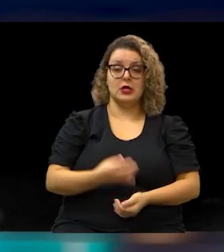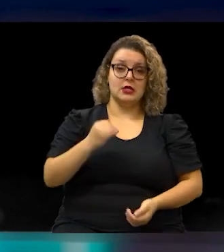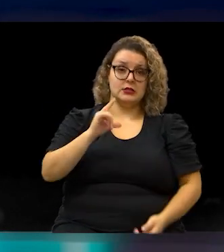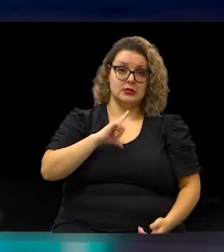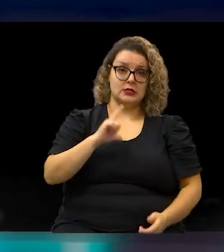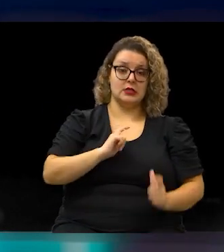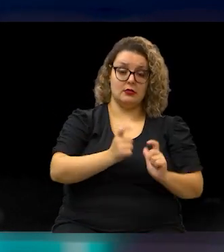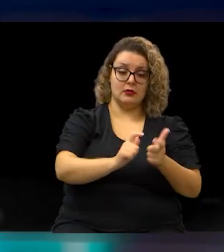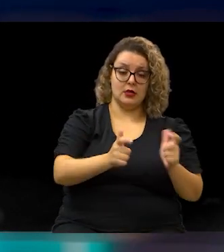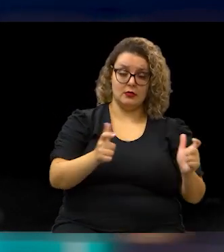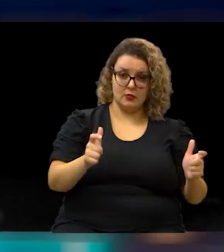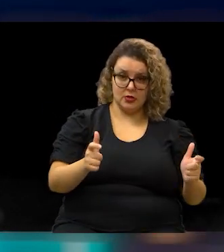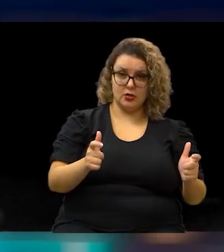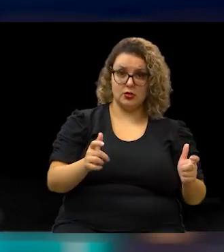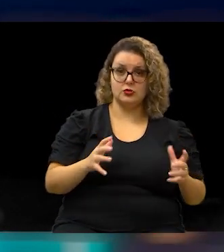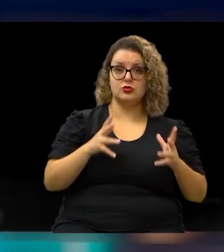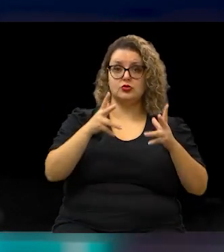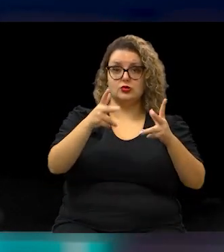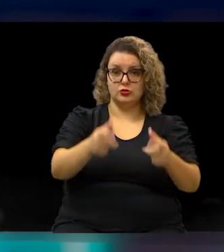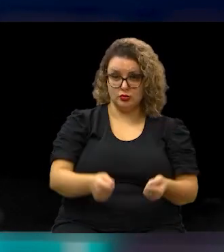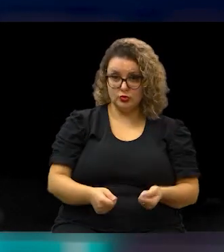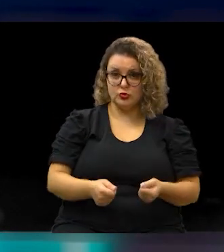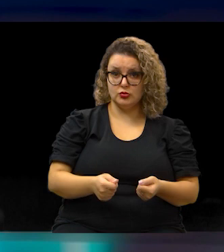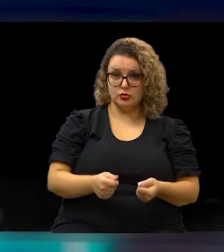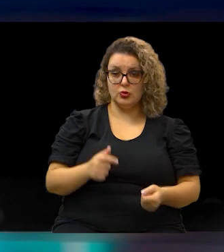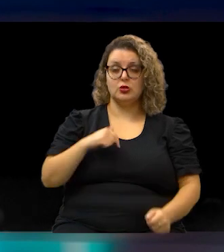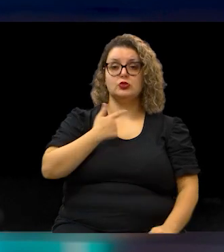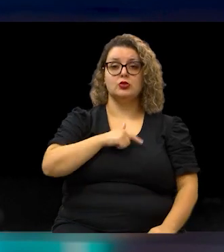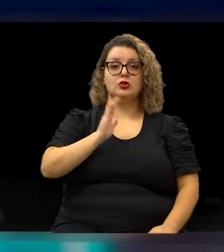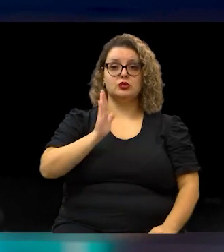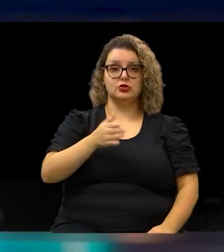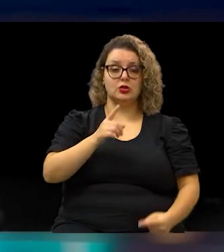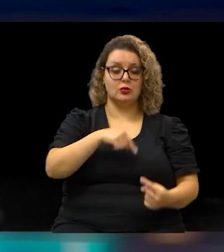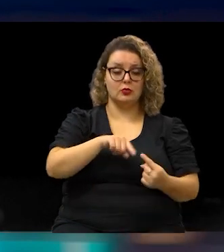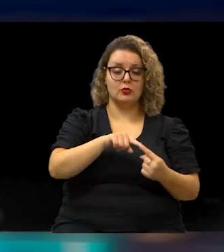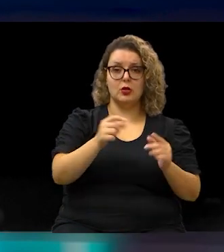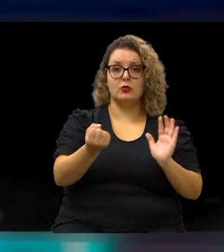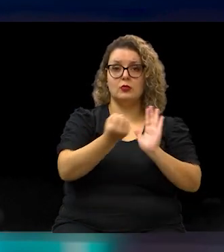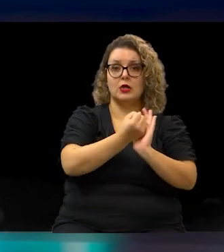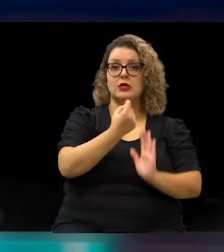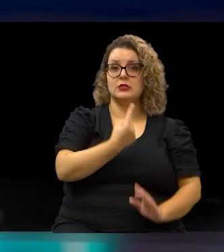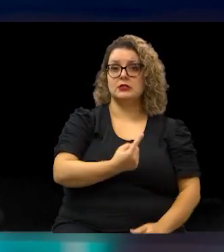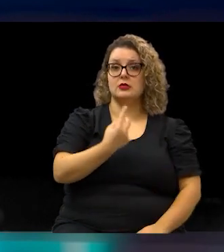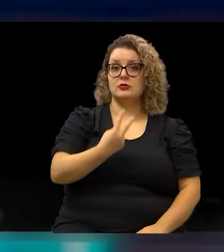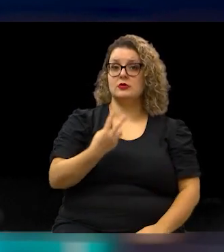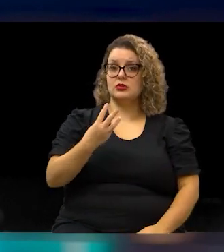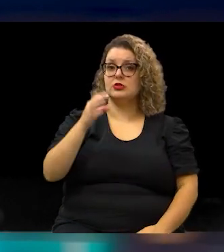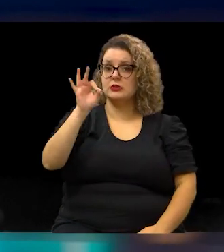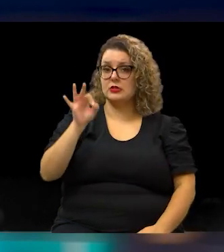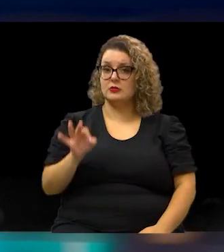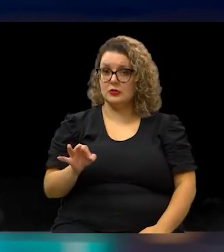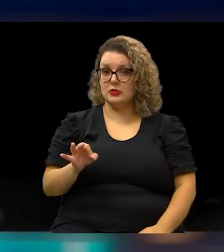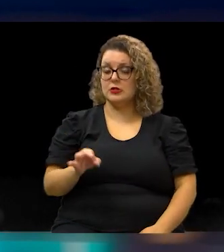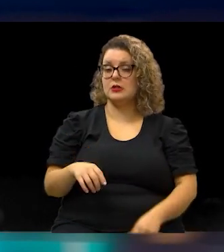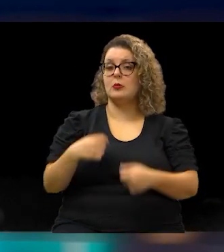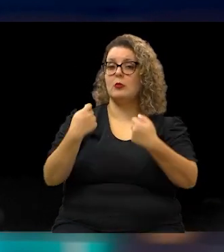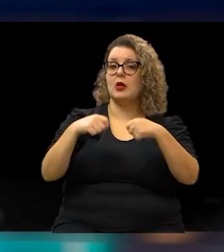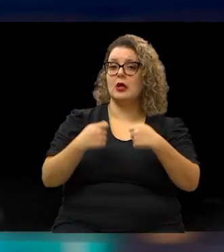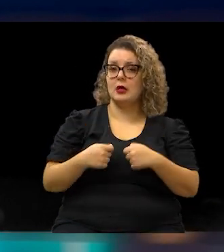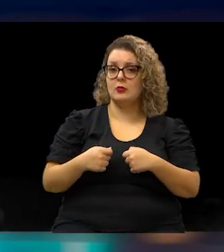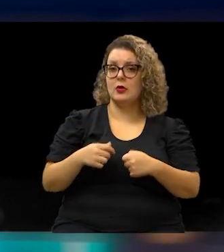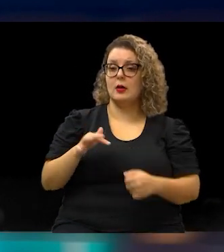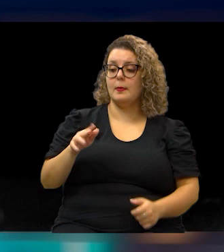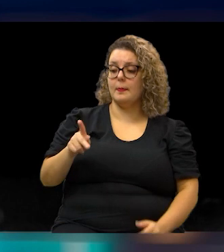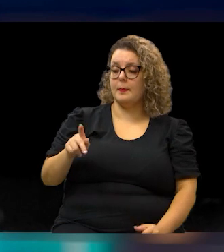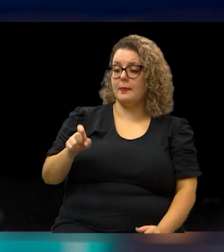crescimento, além de tudo, nós atingimos uma marca de 123% da necessidade per